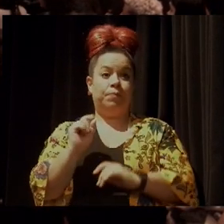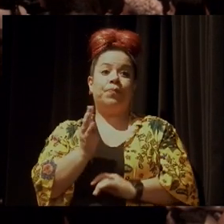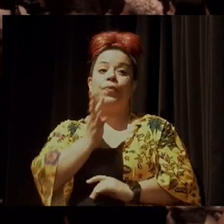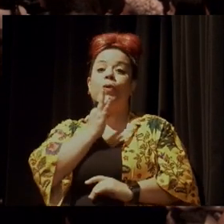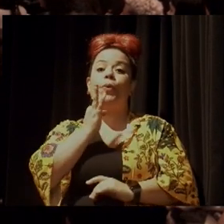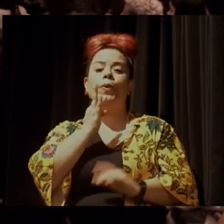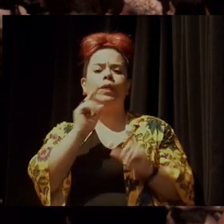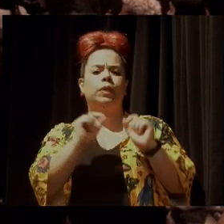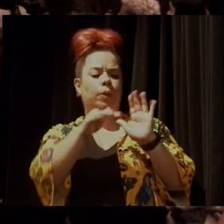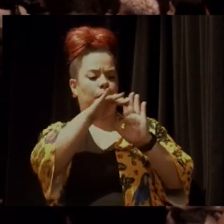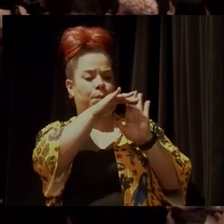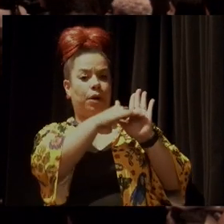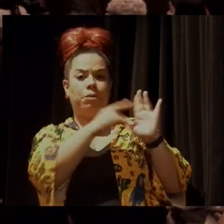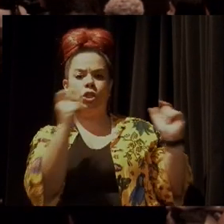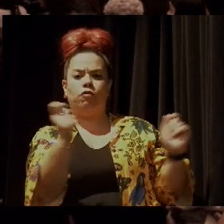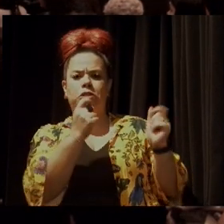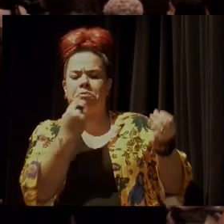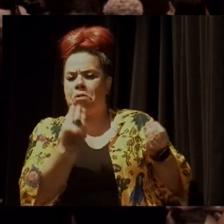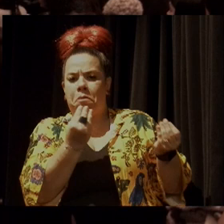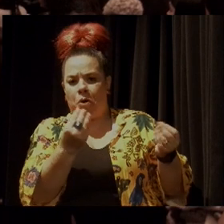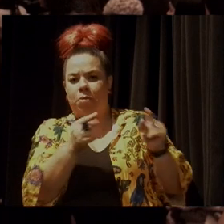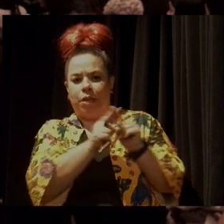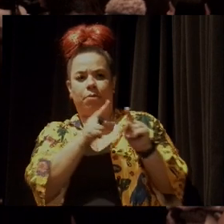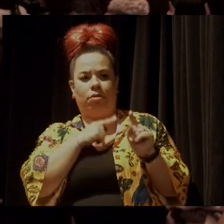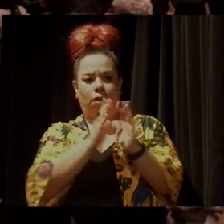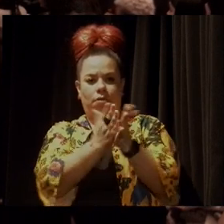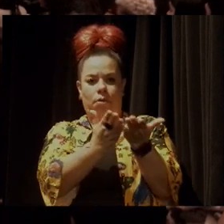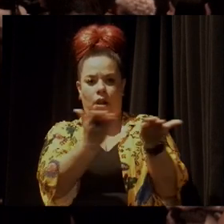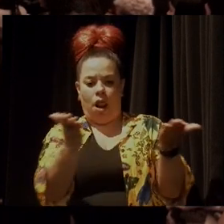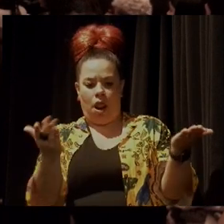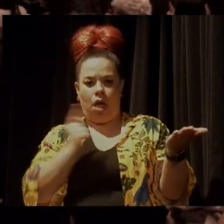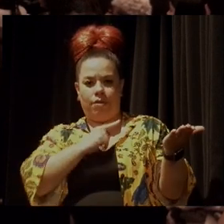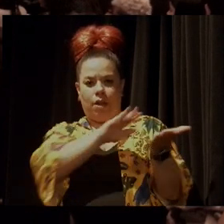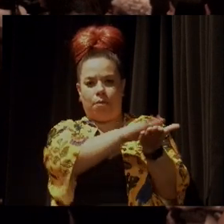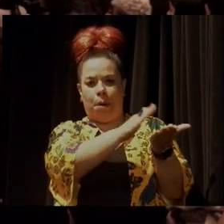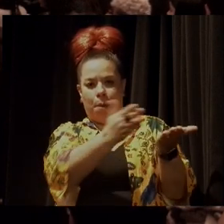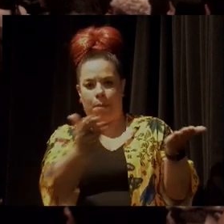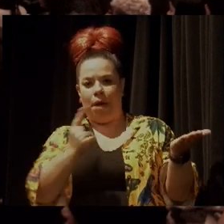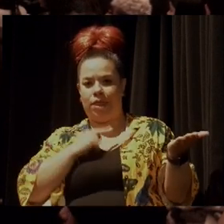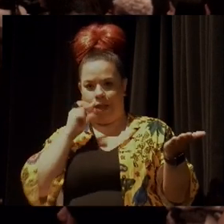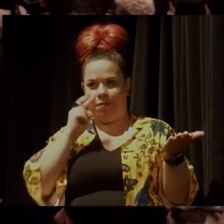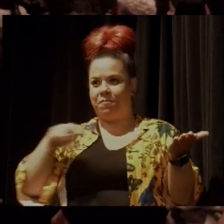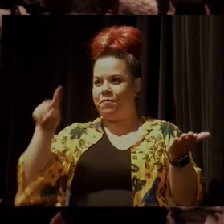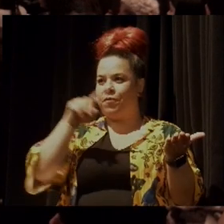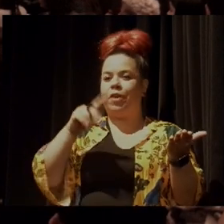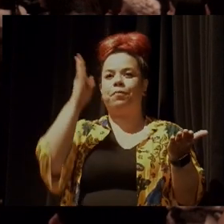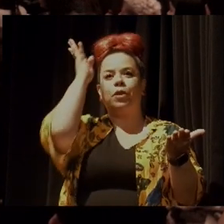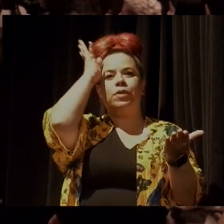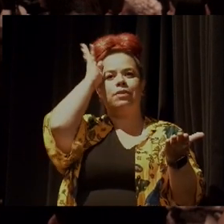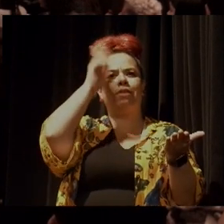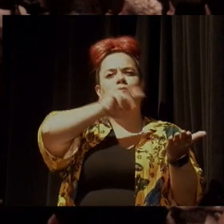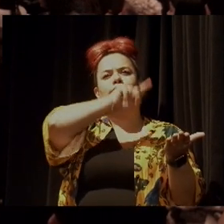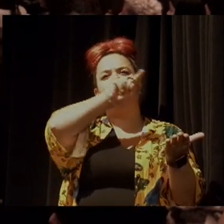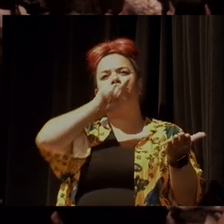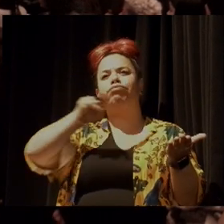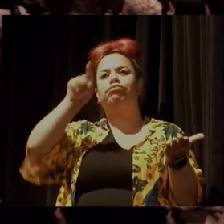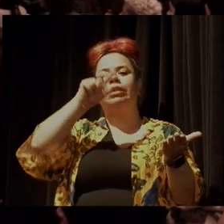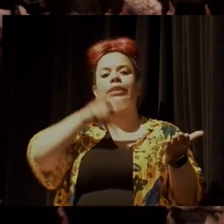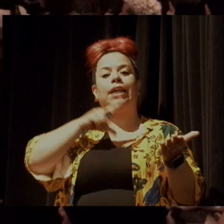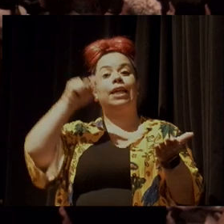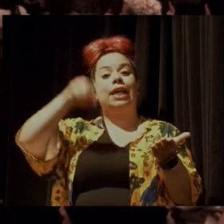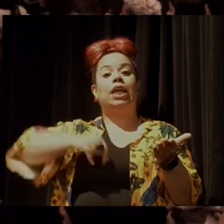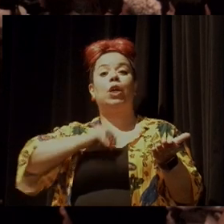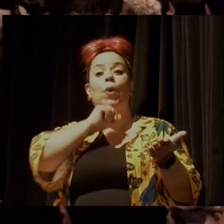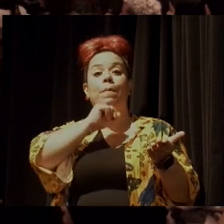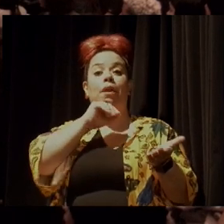programação do festival, que está nesse caderninho, em várias unidades do SESC, e estarem aqui no Ipiranga até domingo,